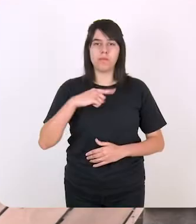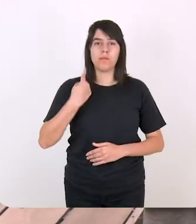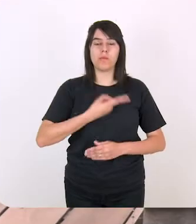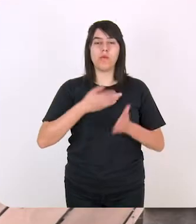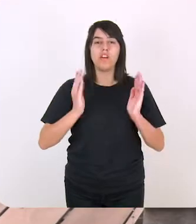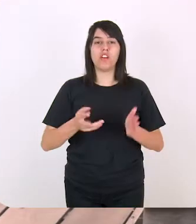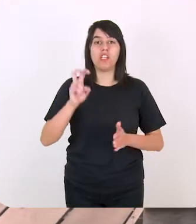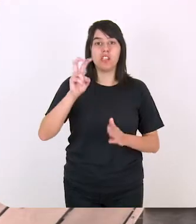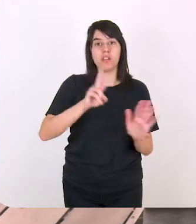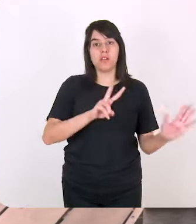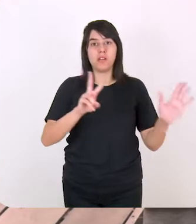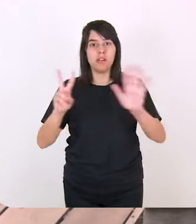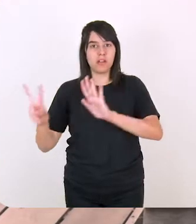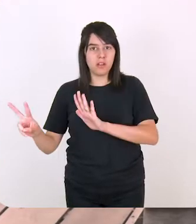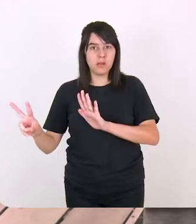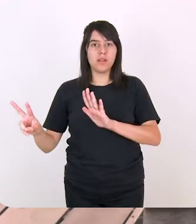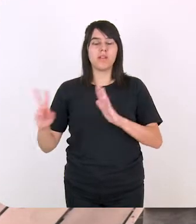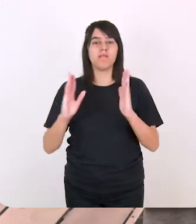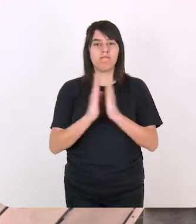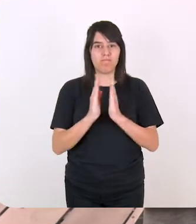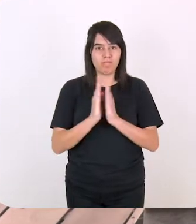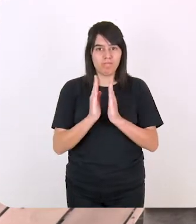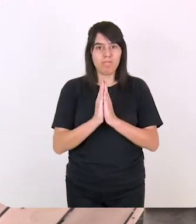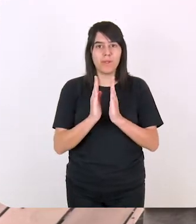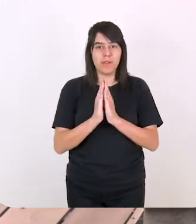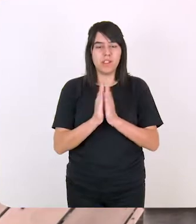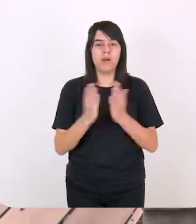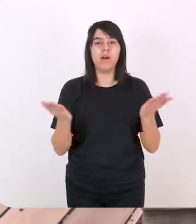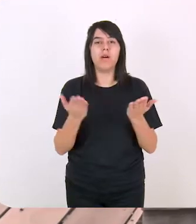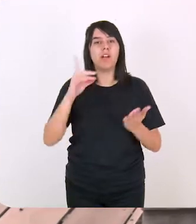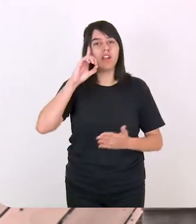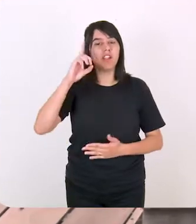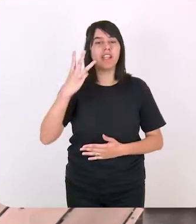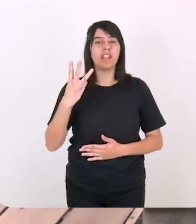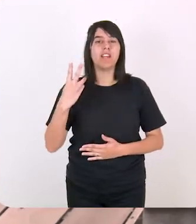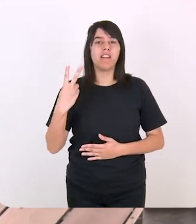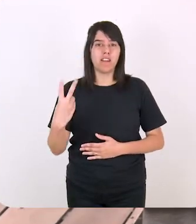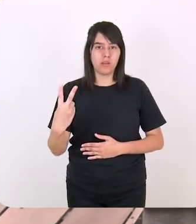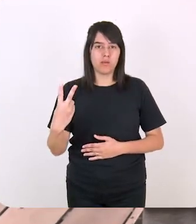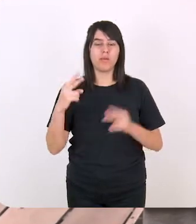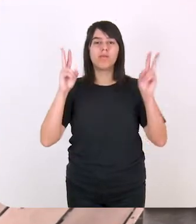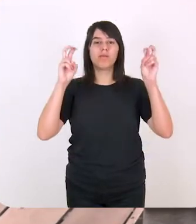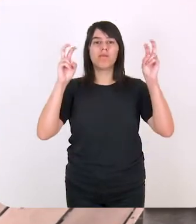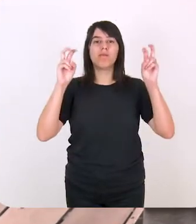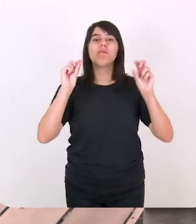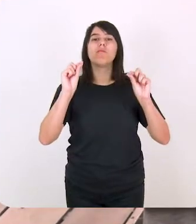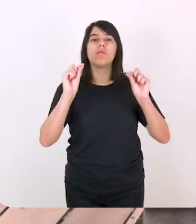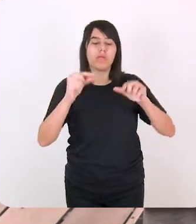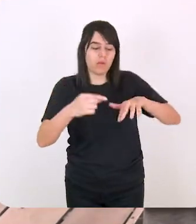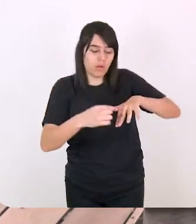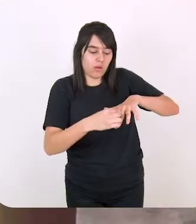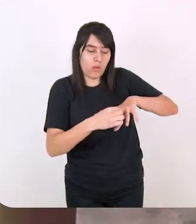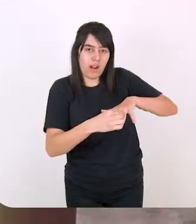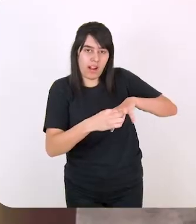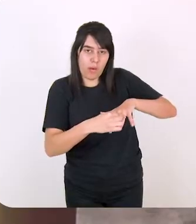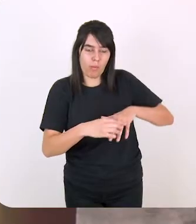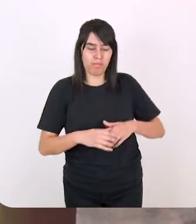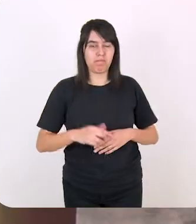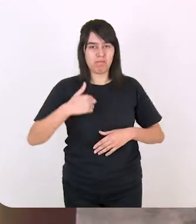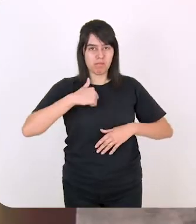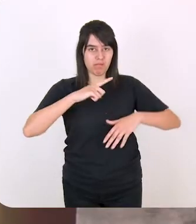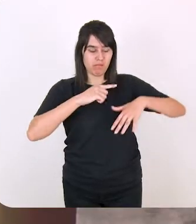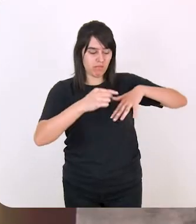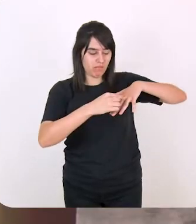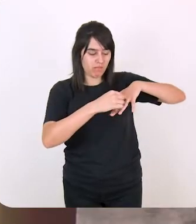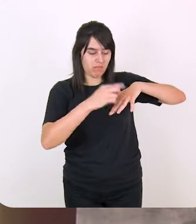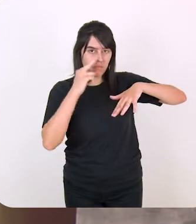Estamos na quinta semana, dia 32, e o título é Um Anel. Bom, aqui na minha